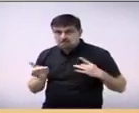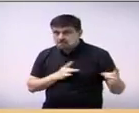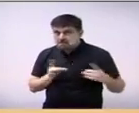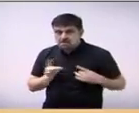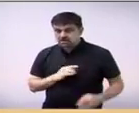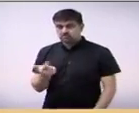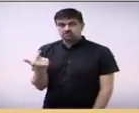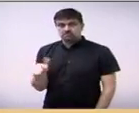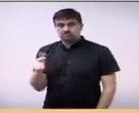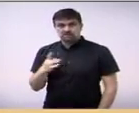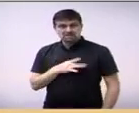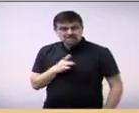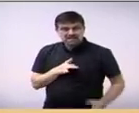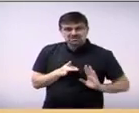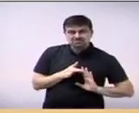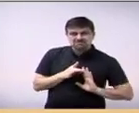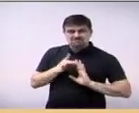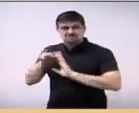de frente, não.